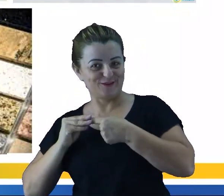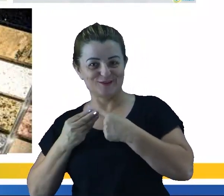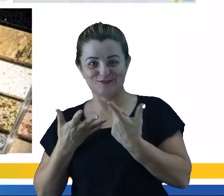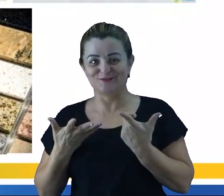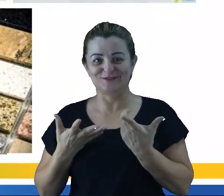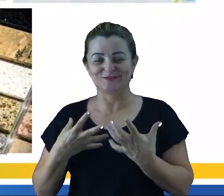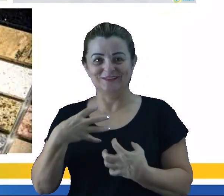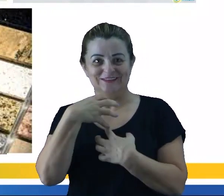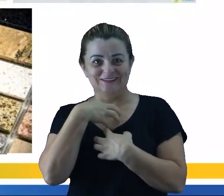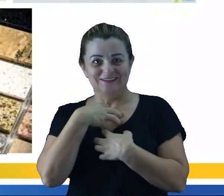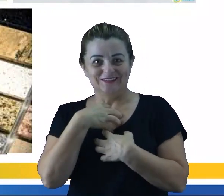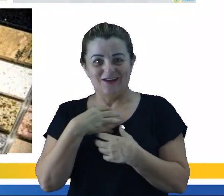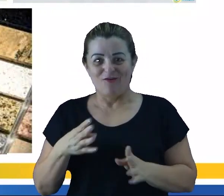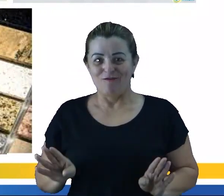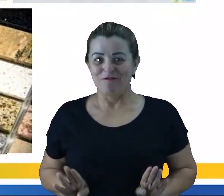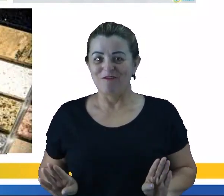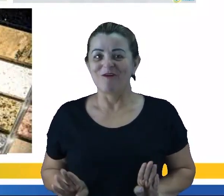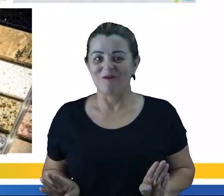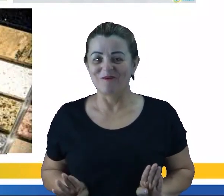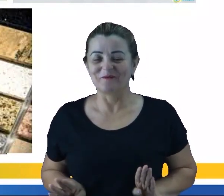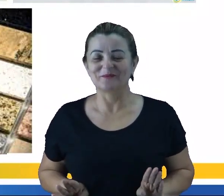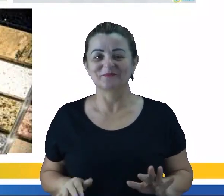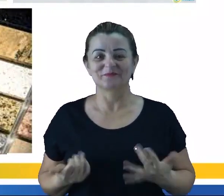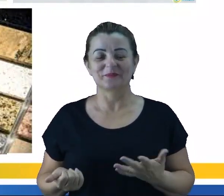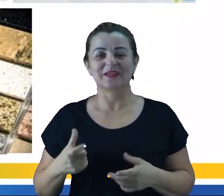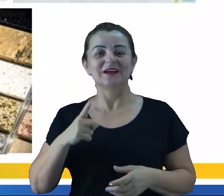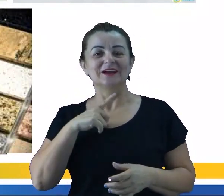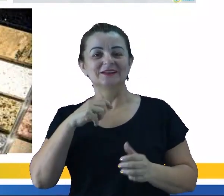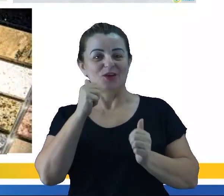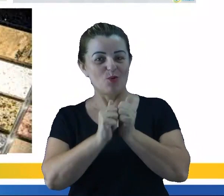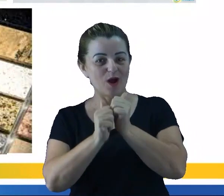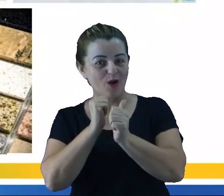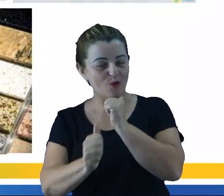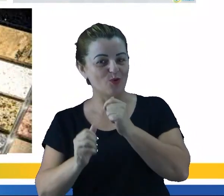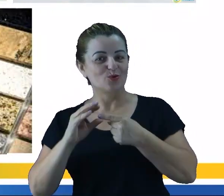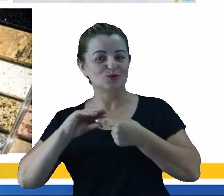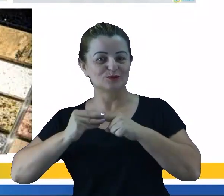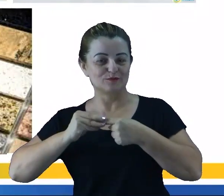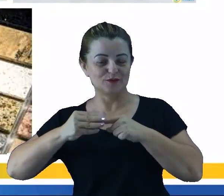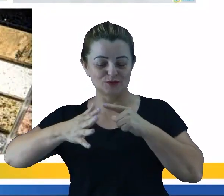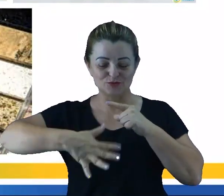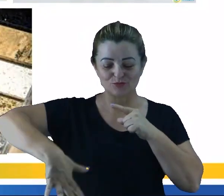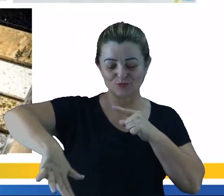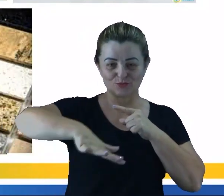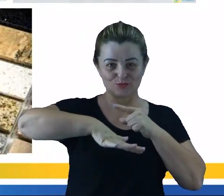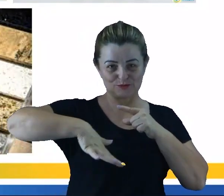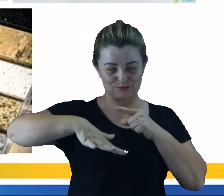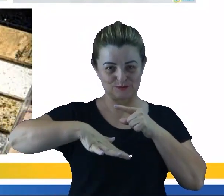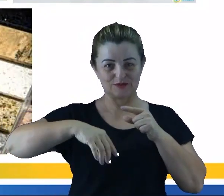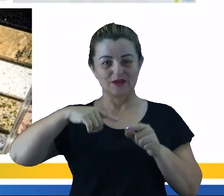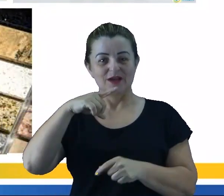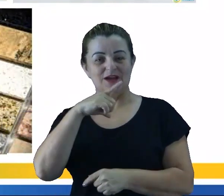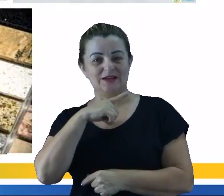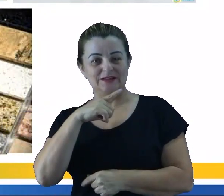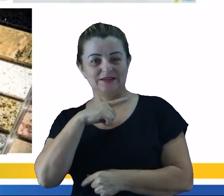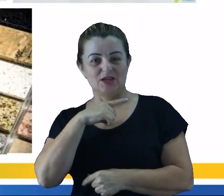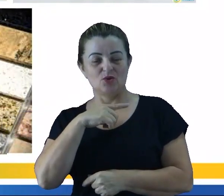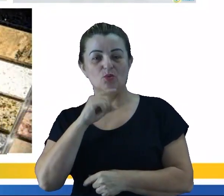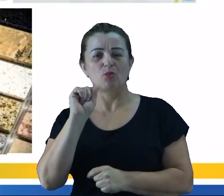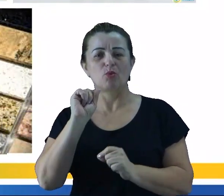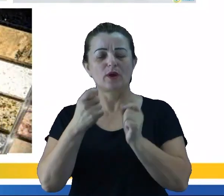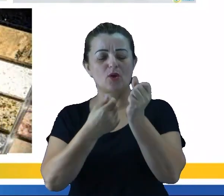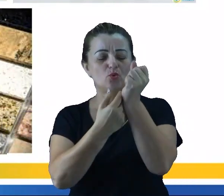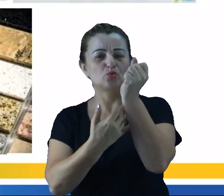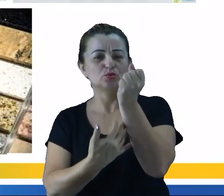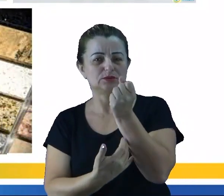muita fome, né, então aqui a gente tem o arroz e o feijão, mistura heterogênea, a gente tem ali o sangue depois